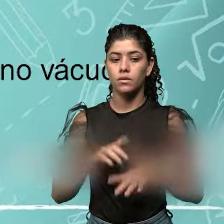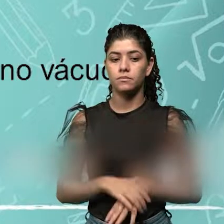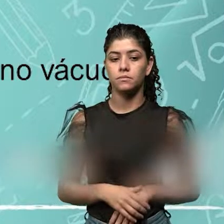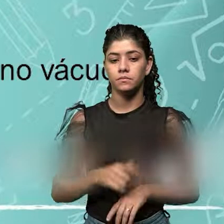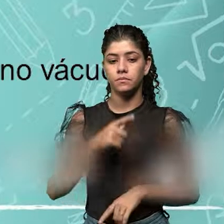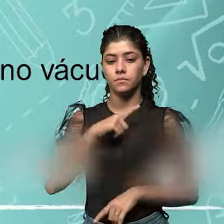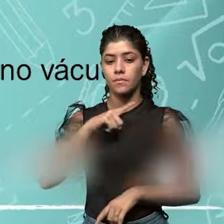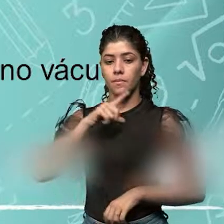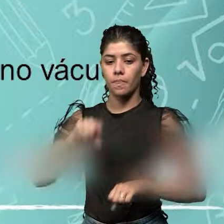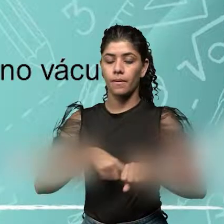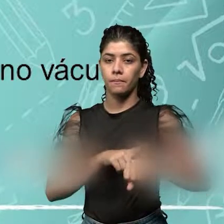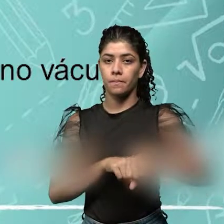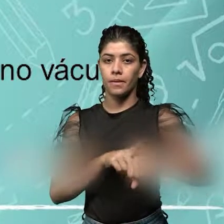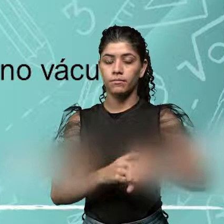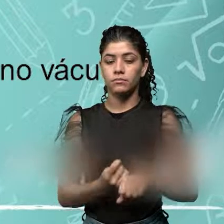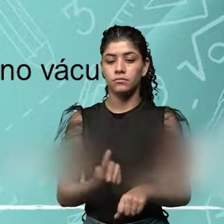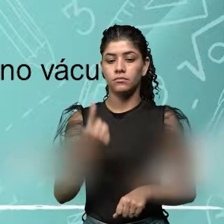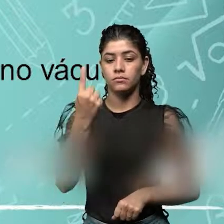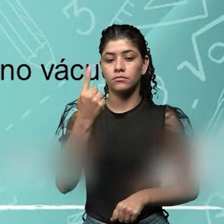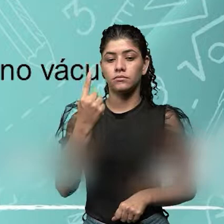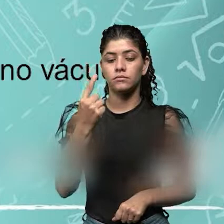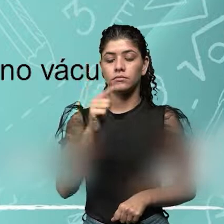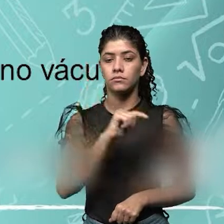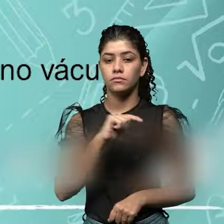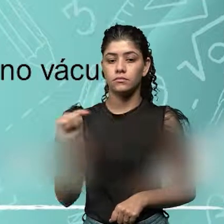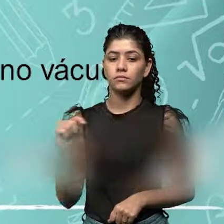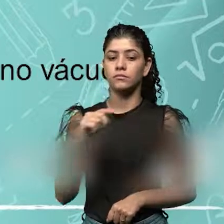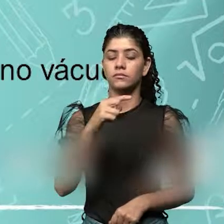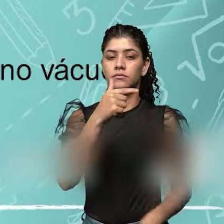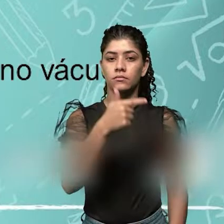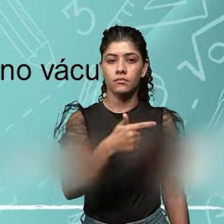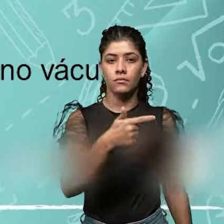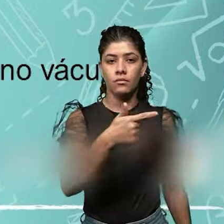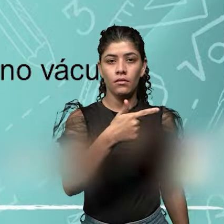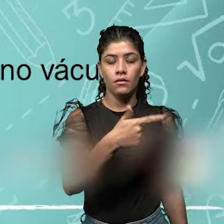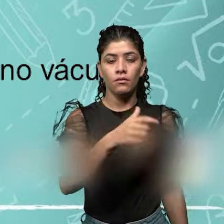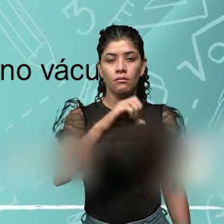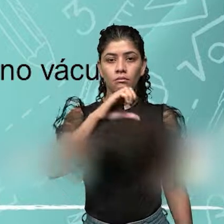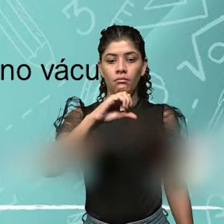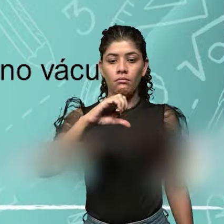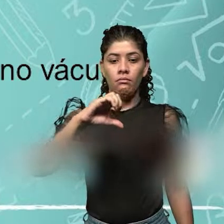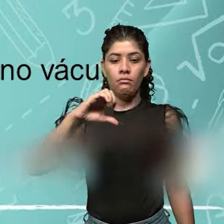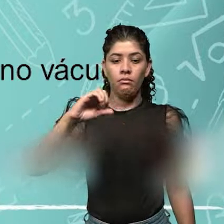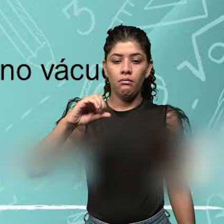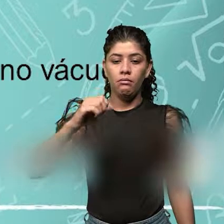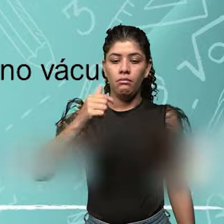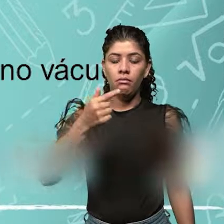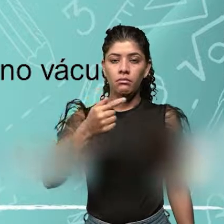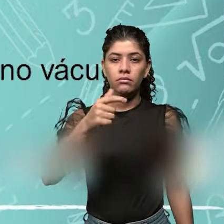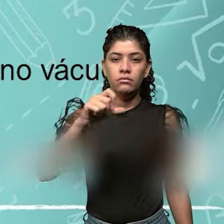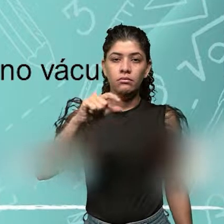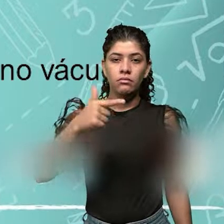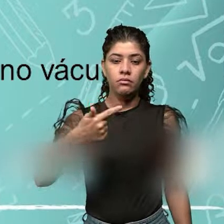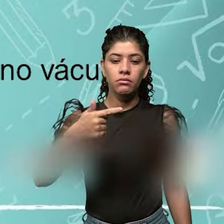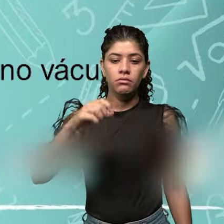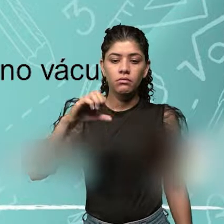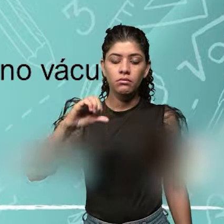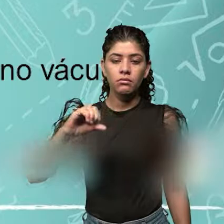intervalo de tempo de 1 por 299.729